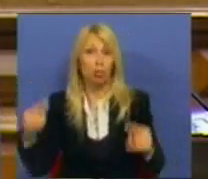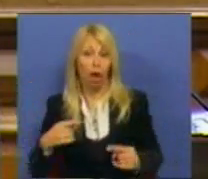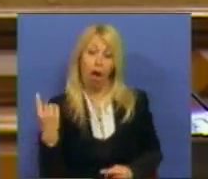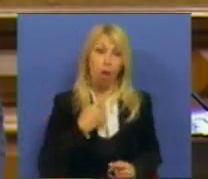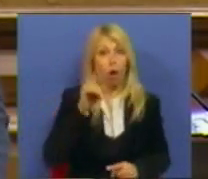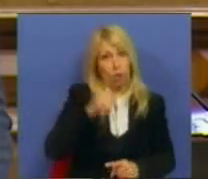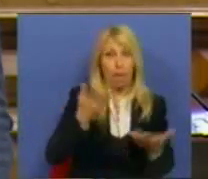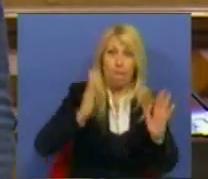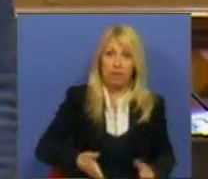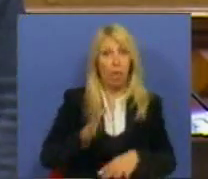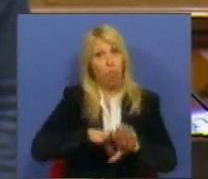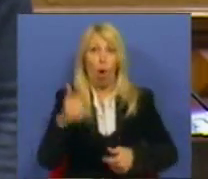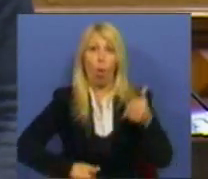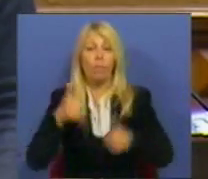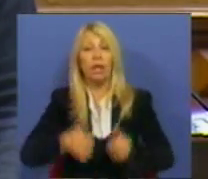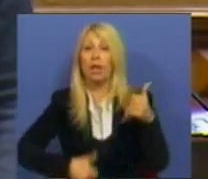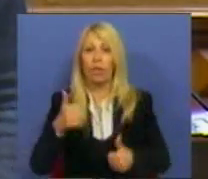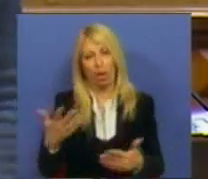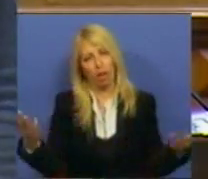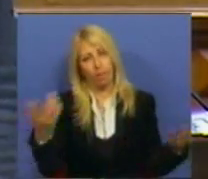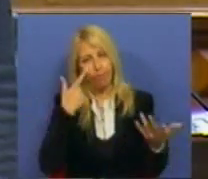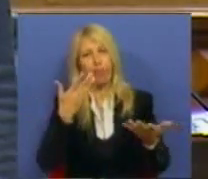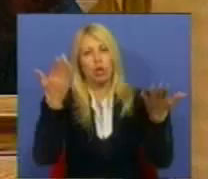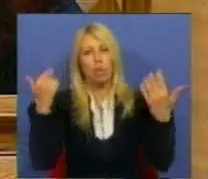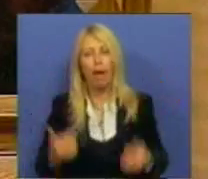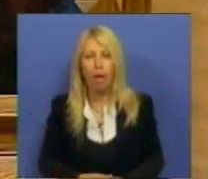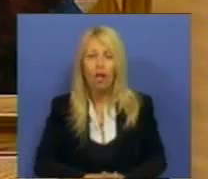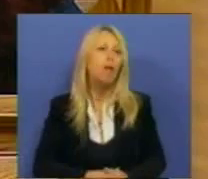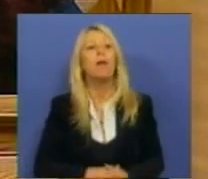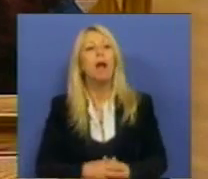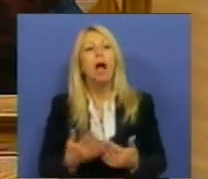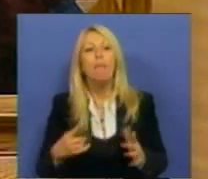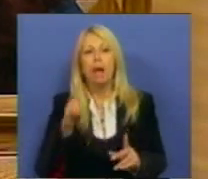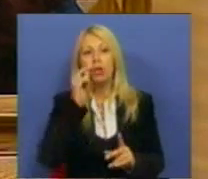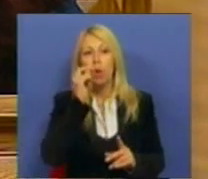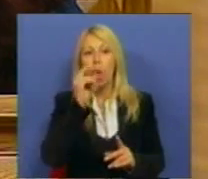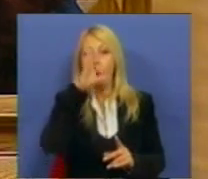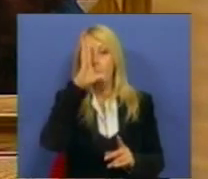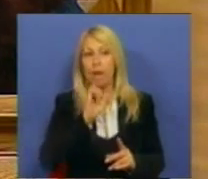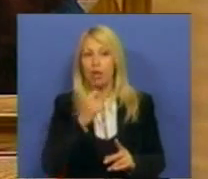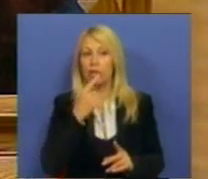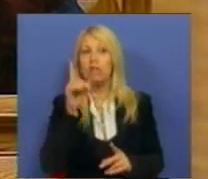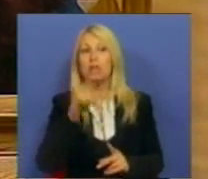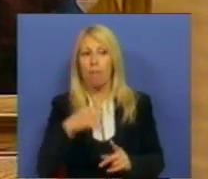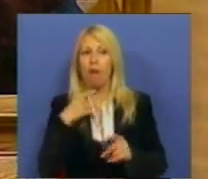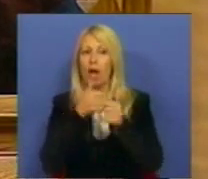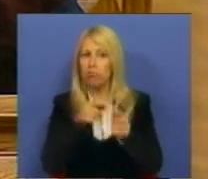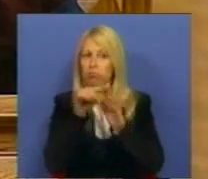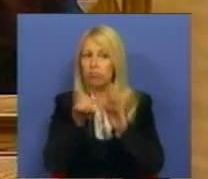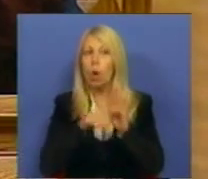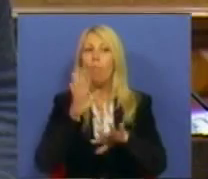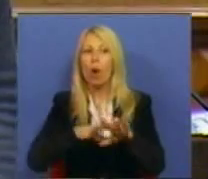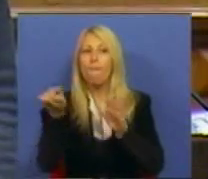competitividade, veja-se bem. Mas diz também o Ministro que seguia pelo princípio da precaução.